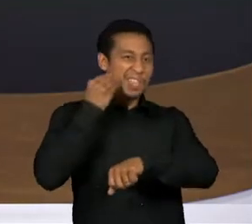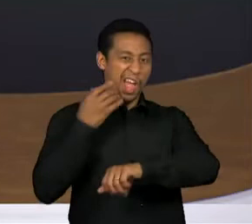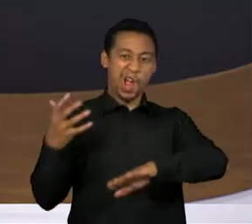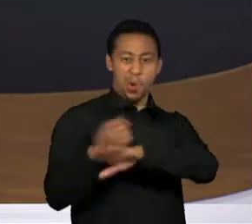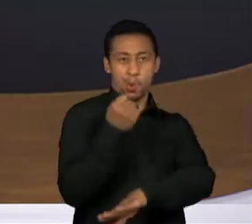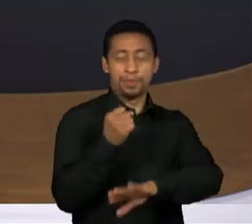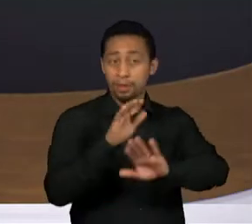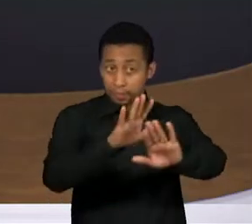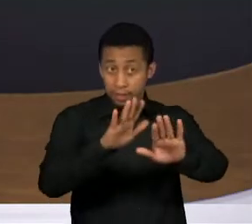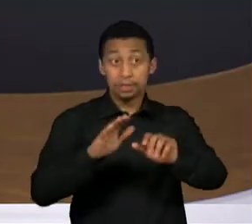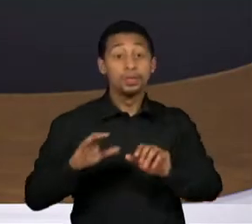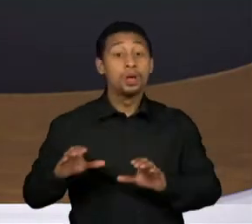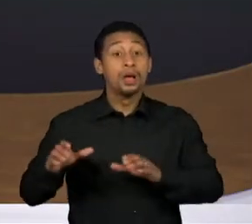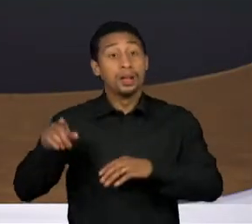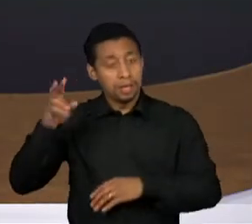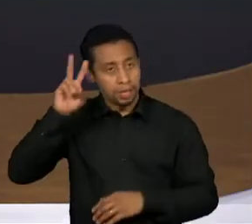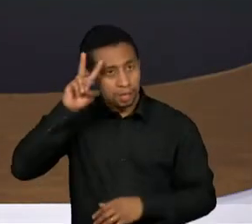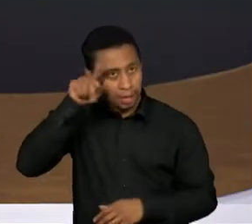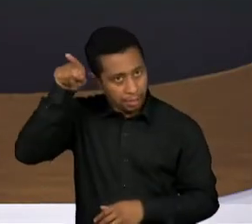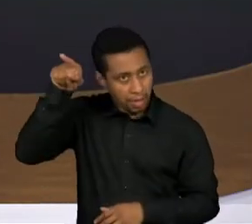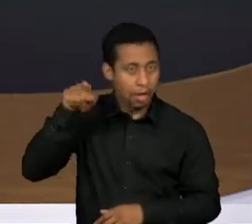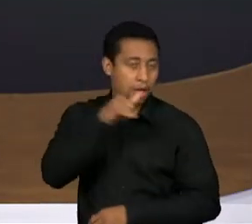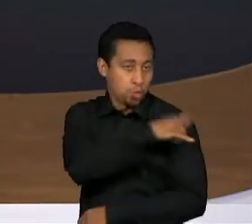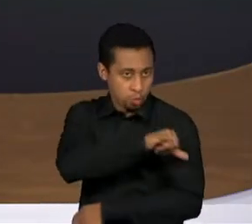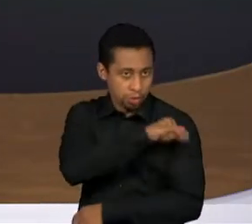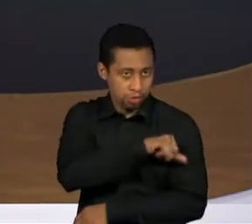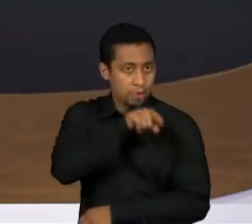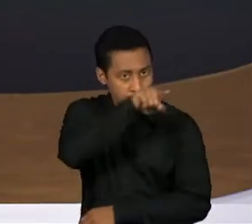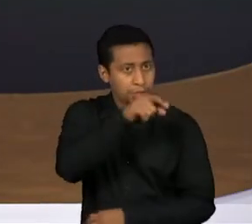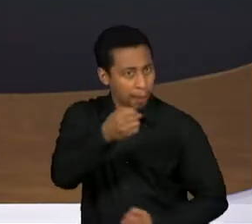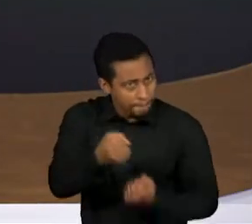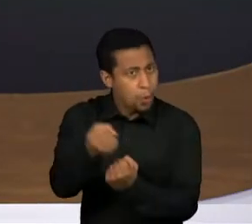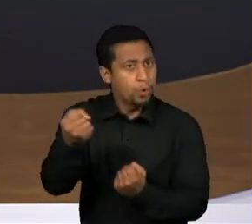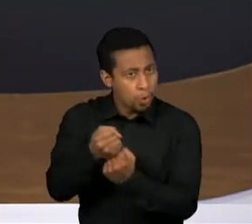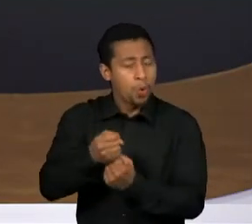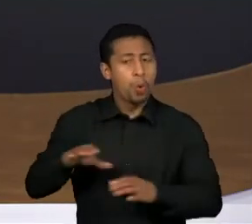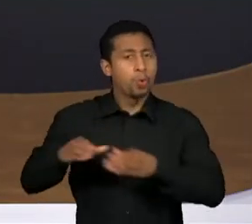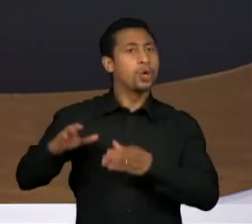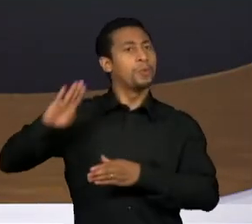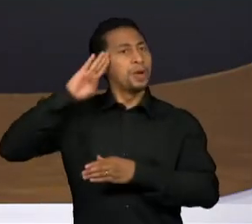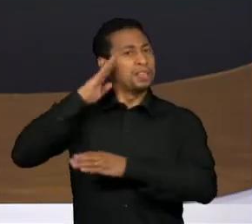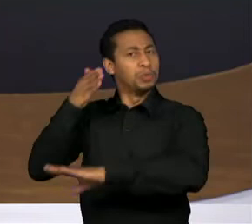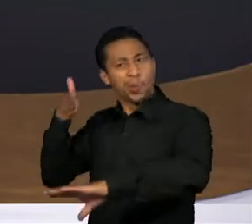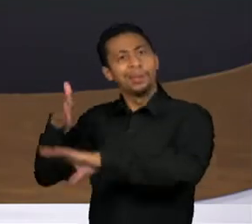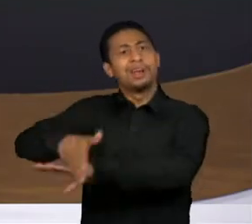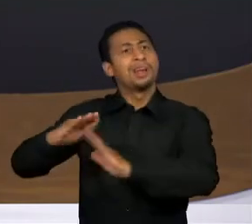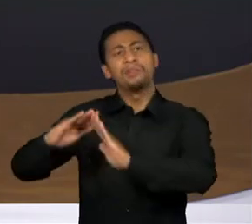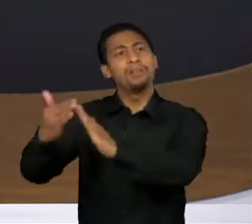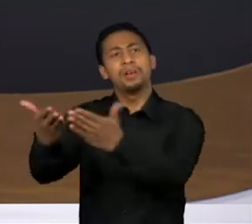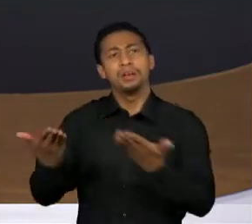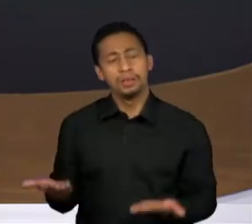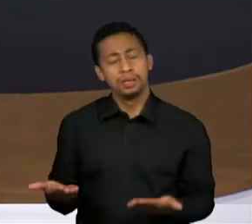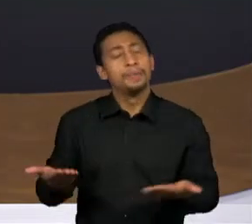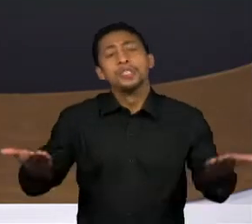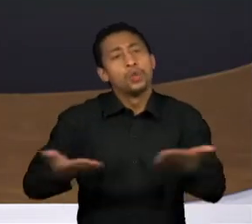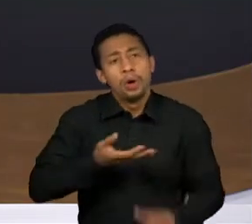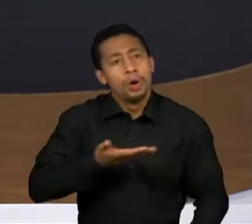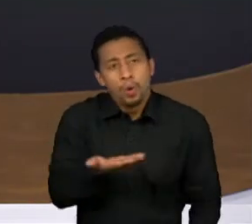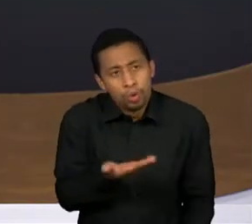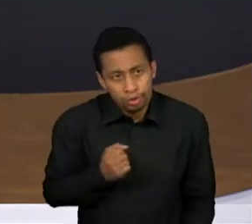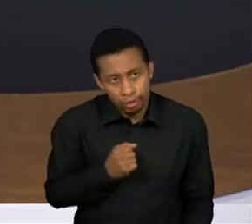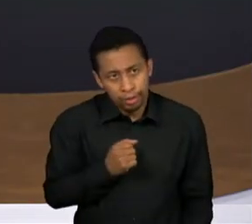intervenção militar no Rio, que você apoiou na época. Como você vê o papel das Forças Armadas hoje e essa interpretação bastante